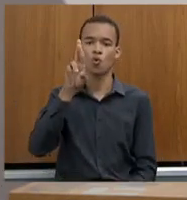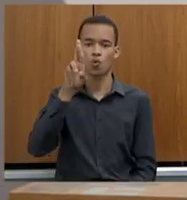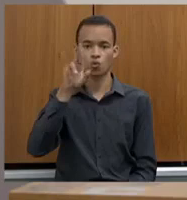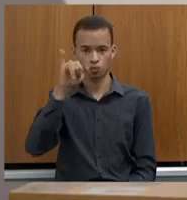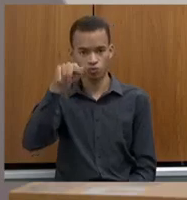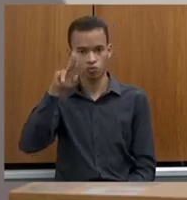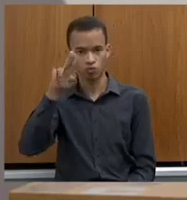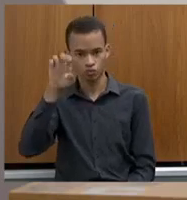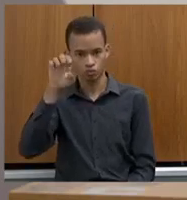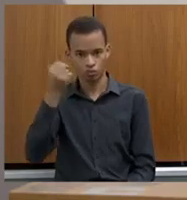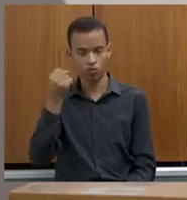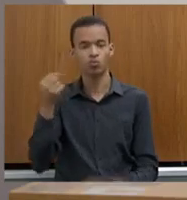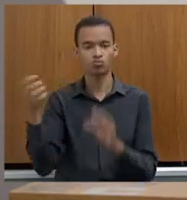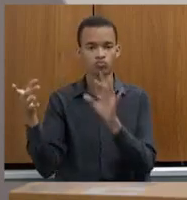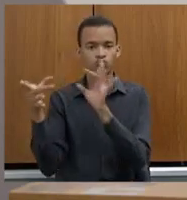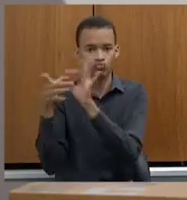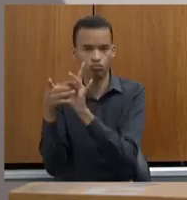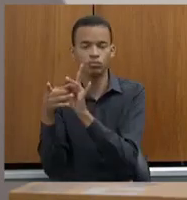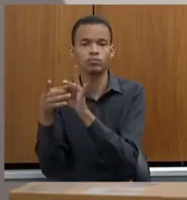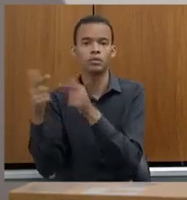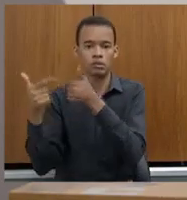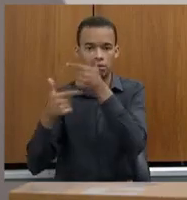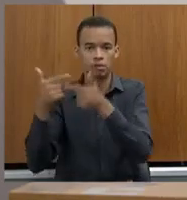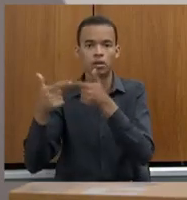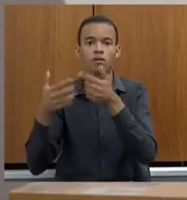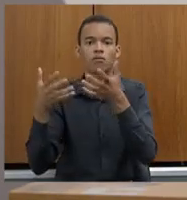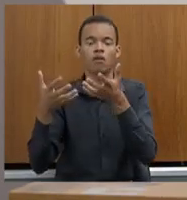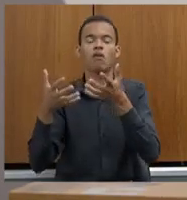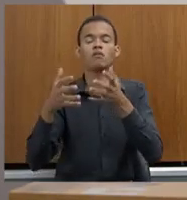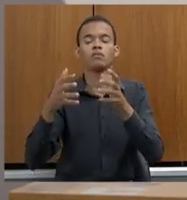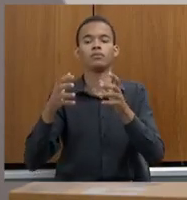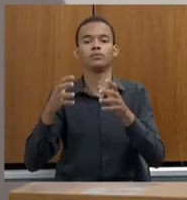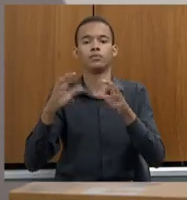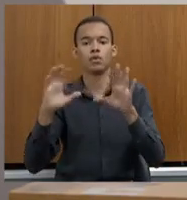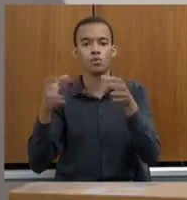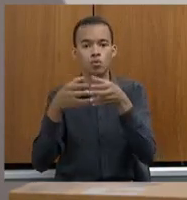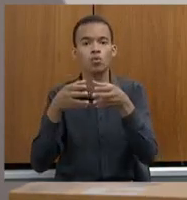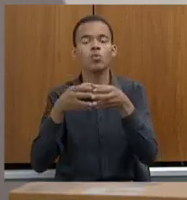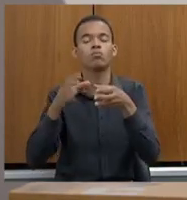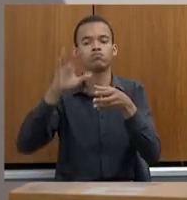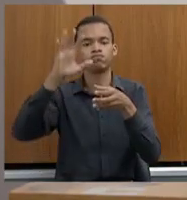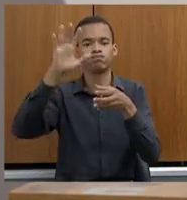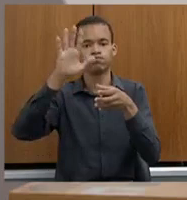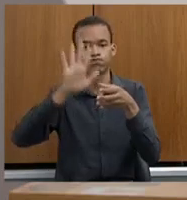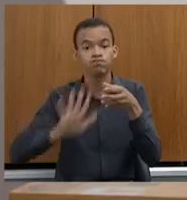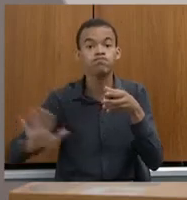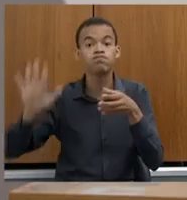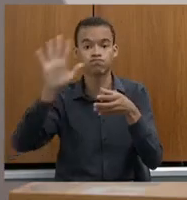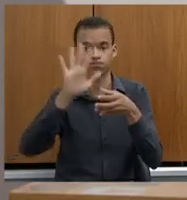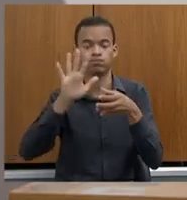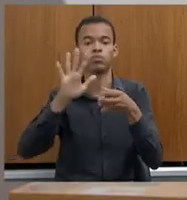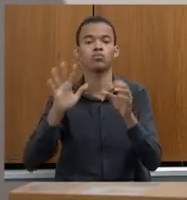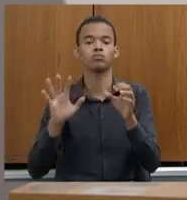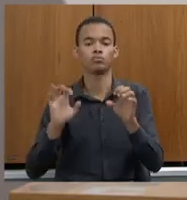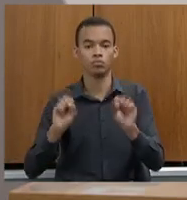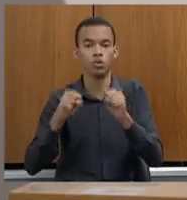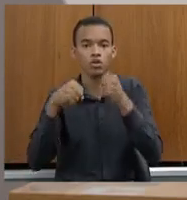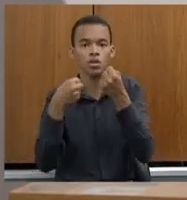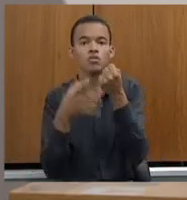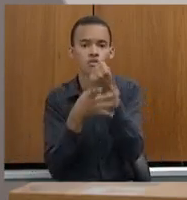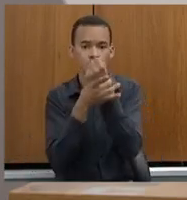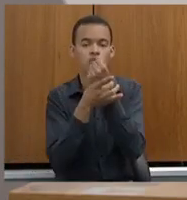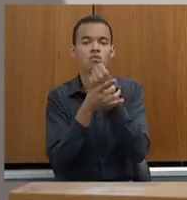comissões de segurança. Ele era o secretário-geral desta comissão, nós fomos na fronteira